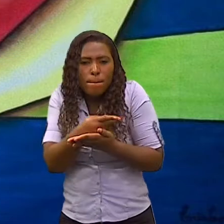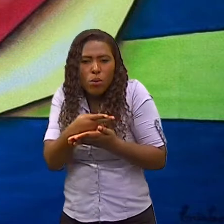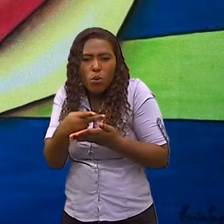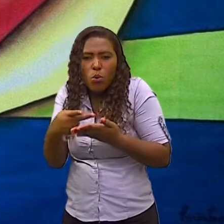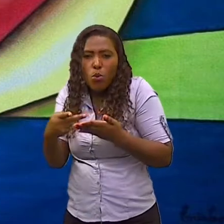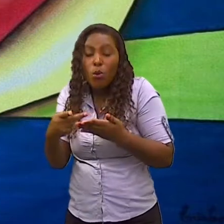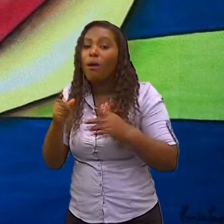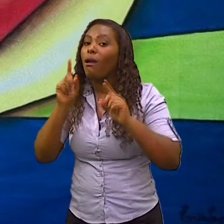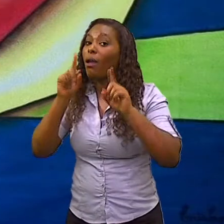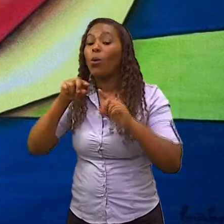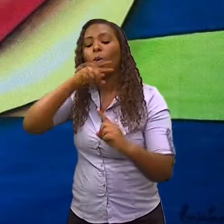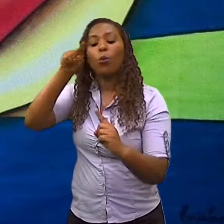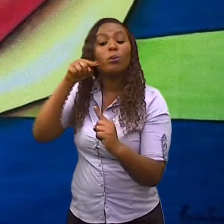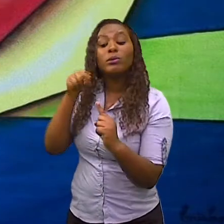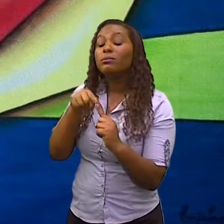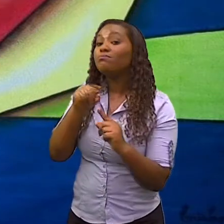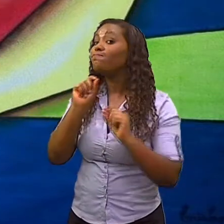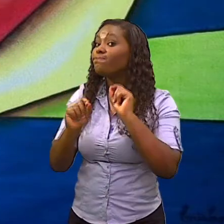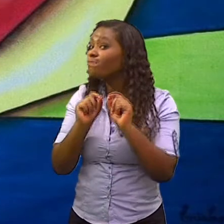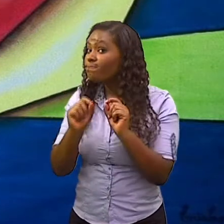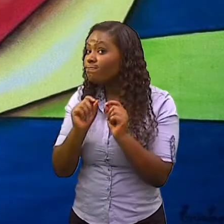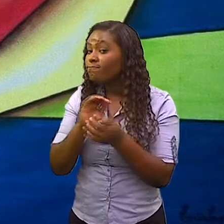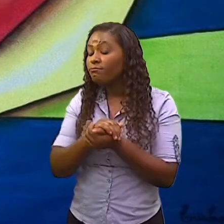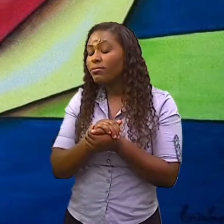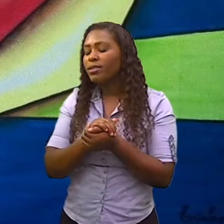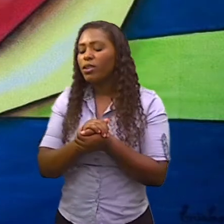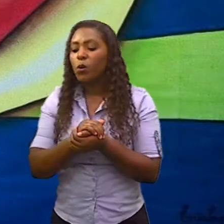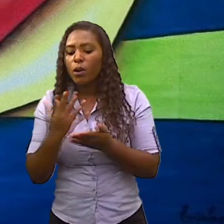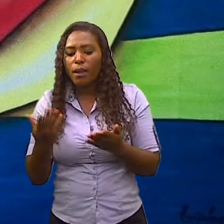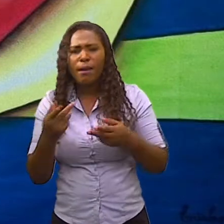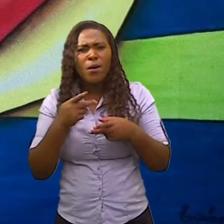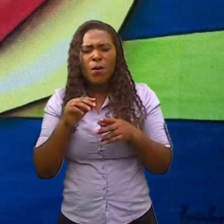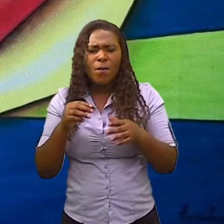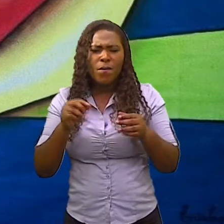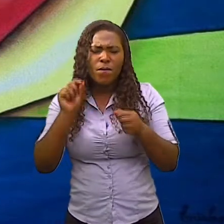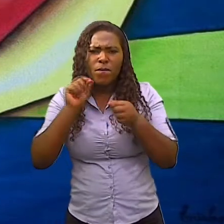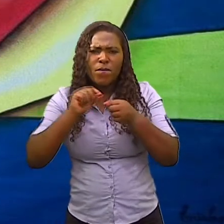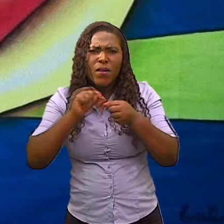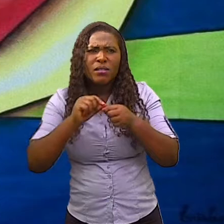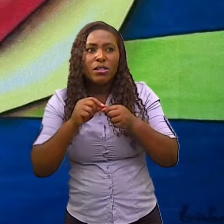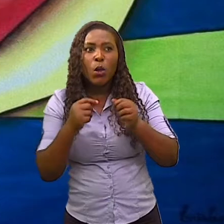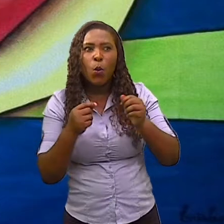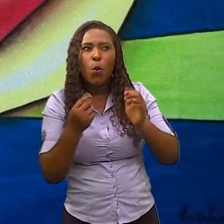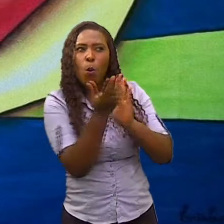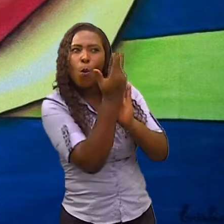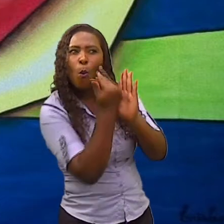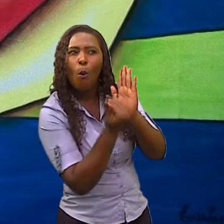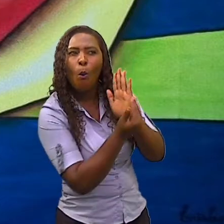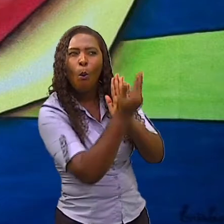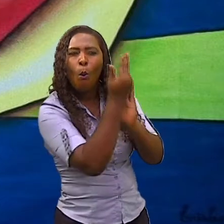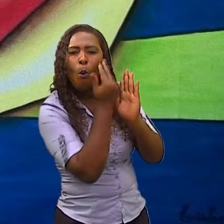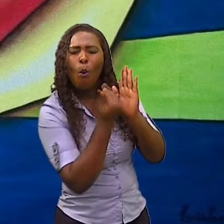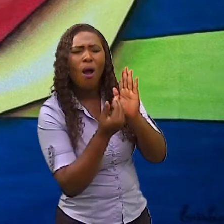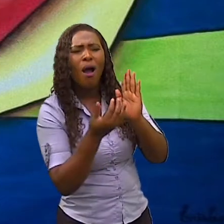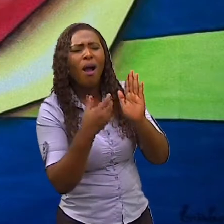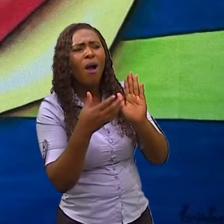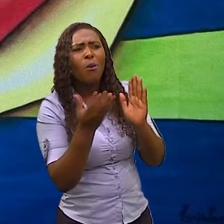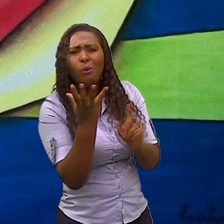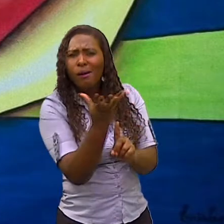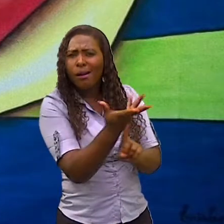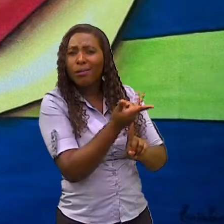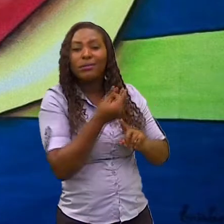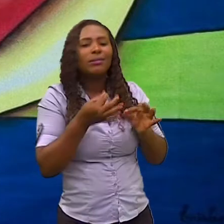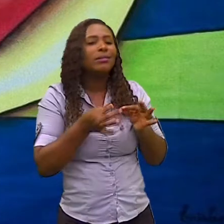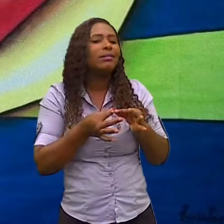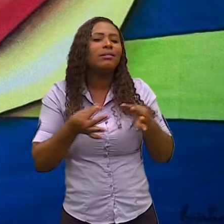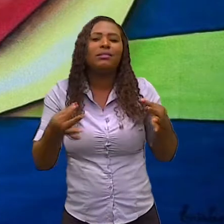as formas e usar em especial ou em sua totalidade as cores puras, ou seja,